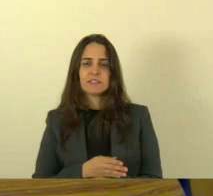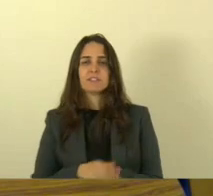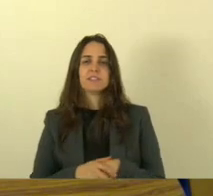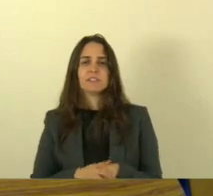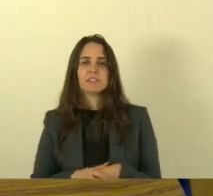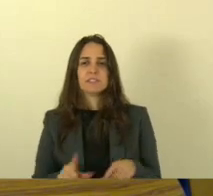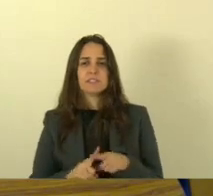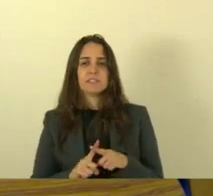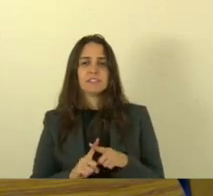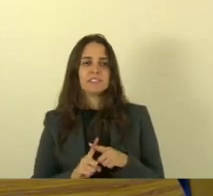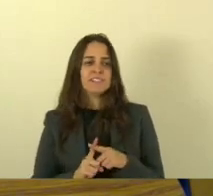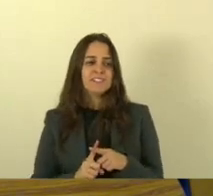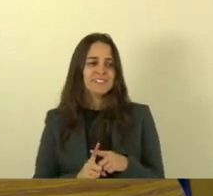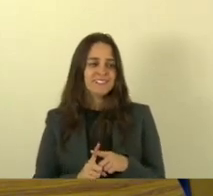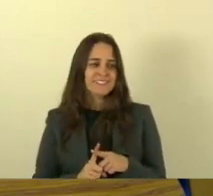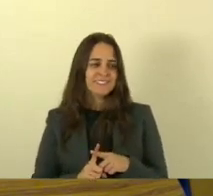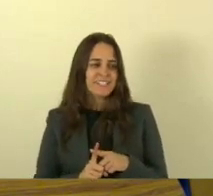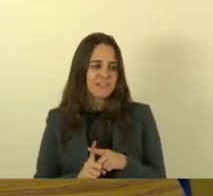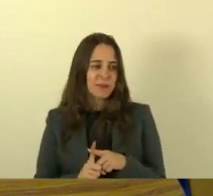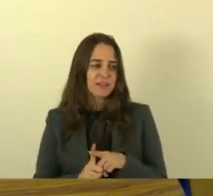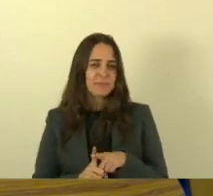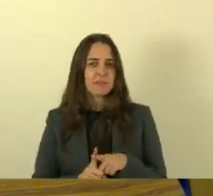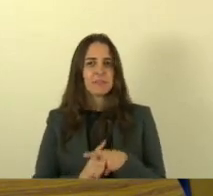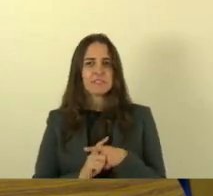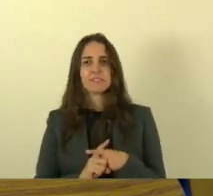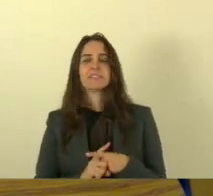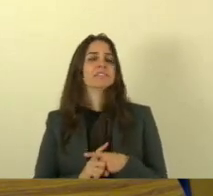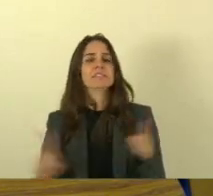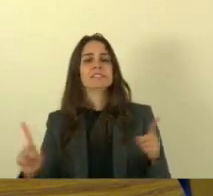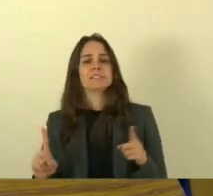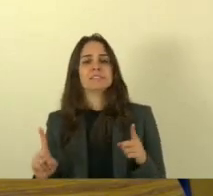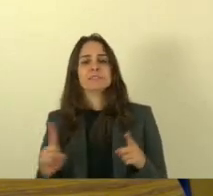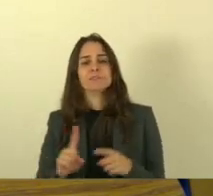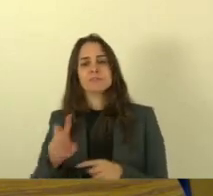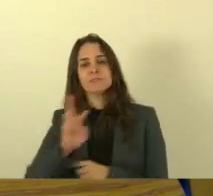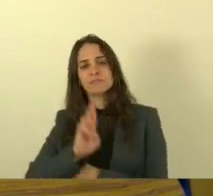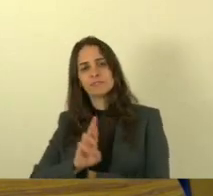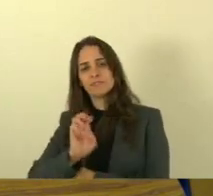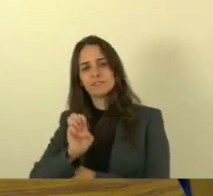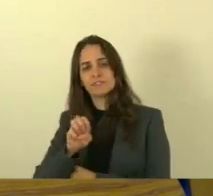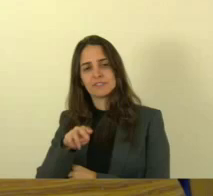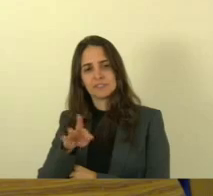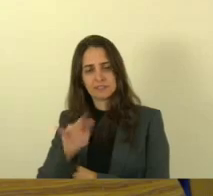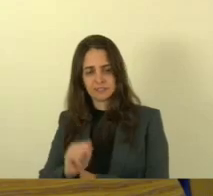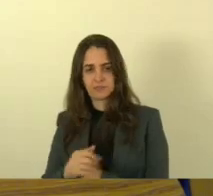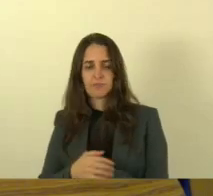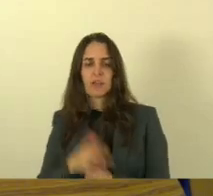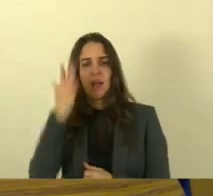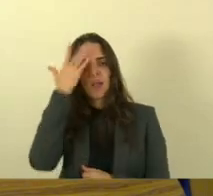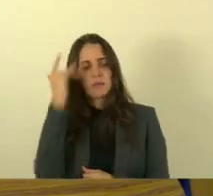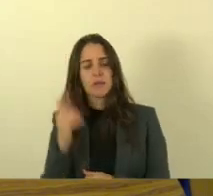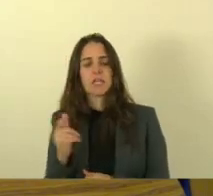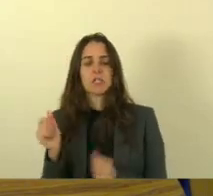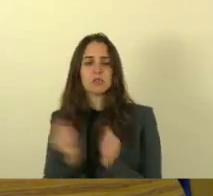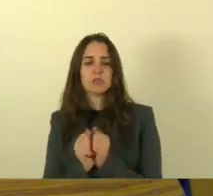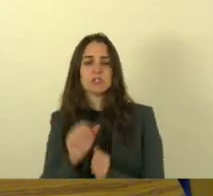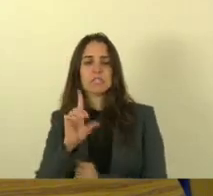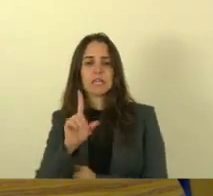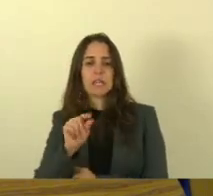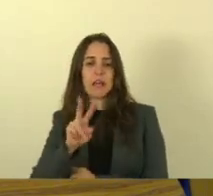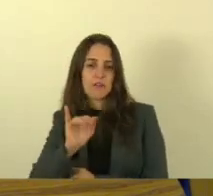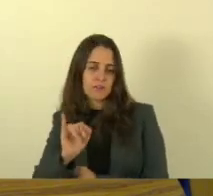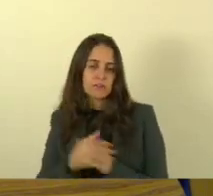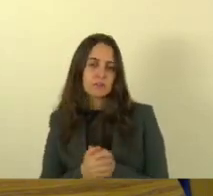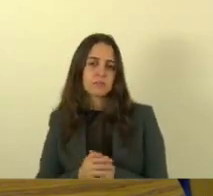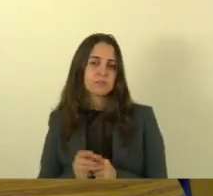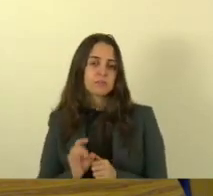semana eu vou estar com o Renato amanhã vou estar com o Davi Diniz e para mim só